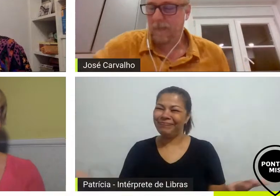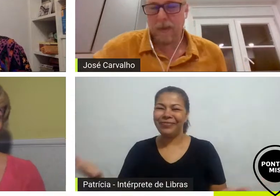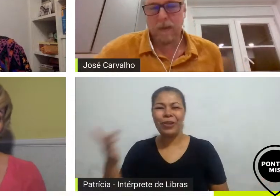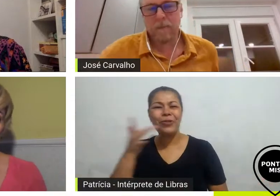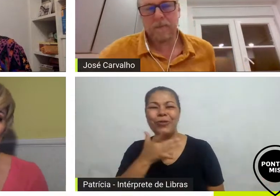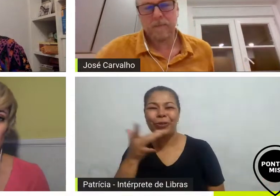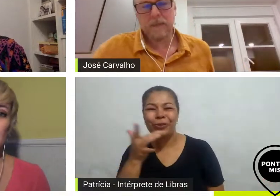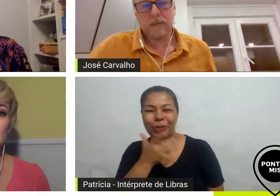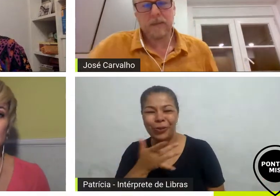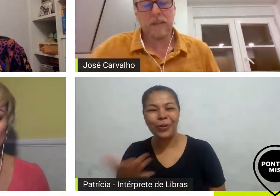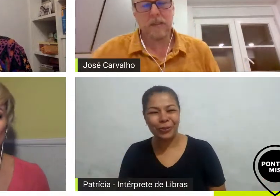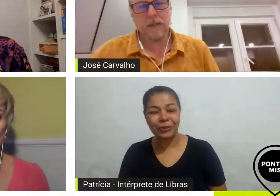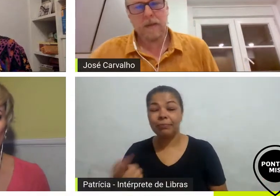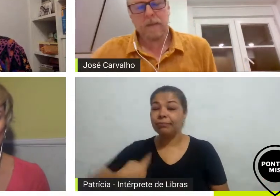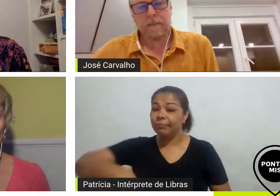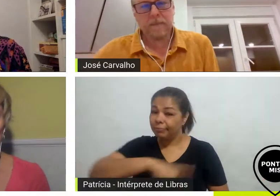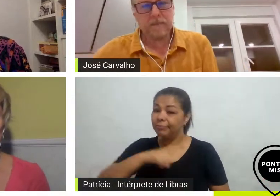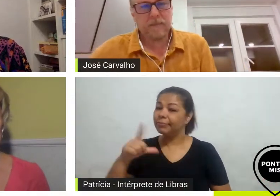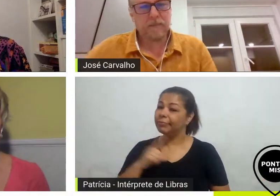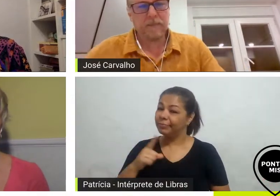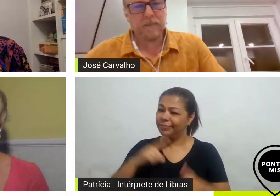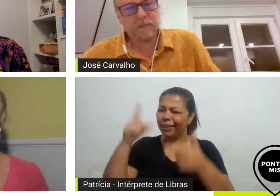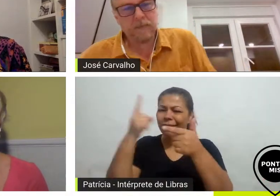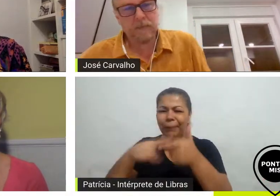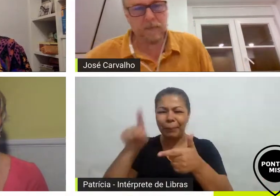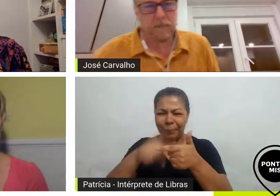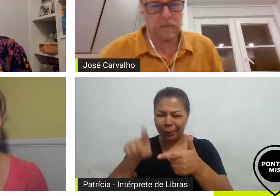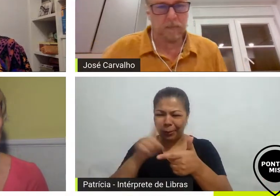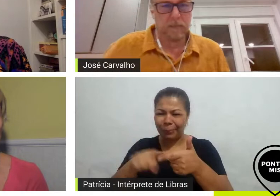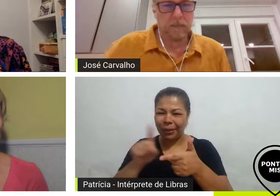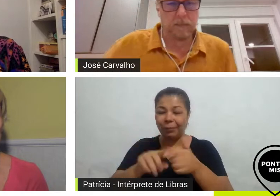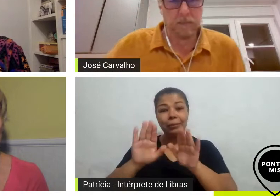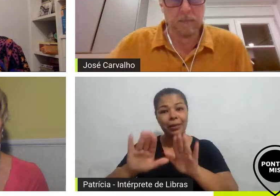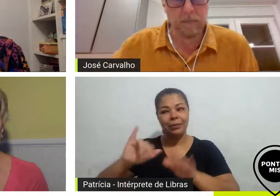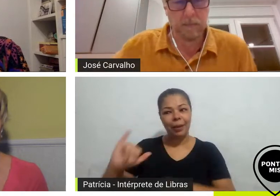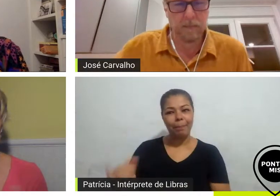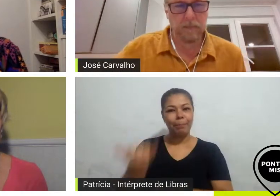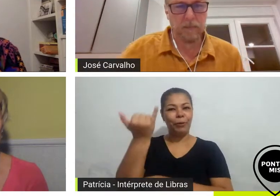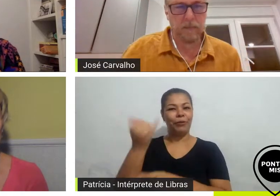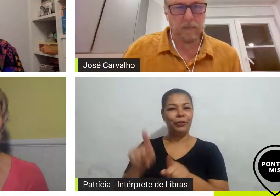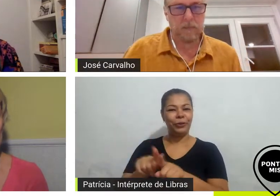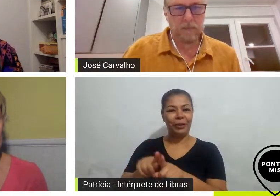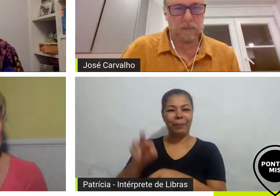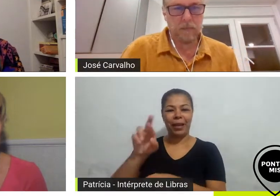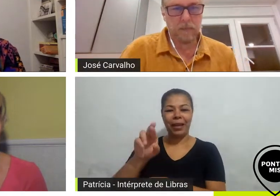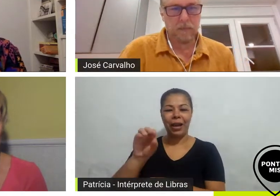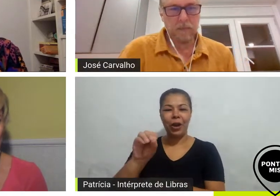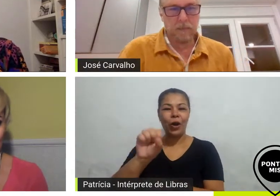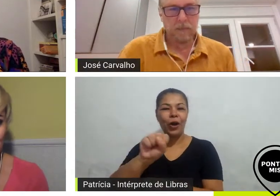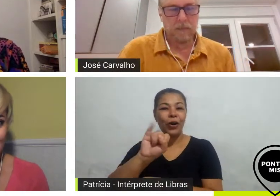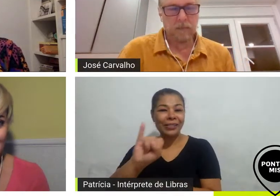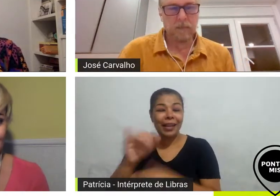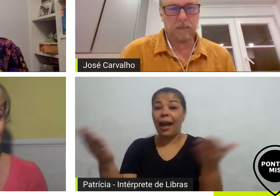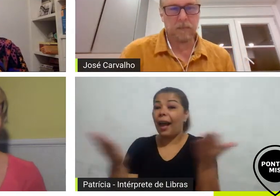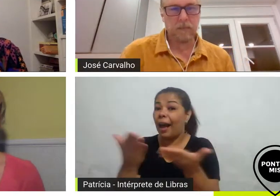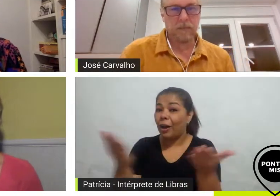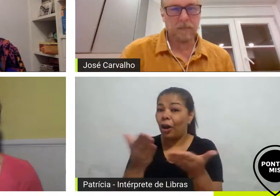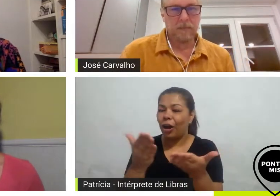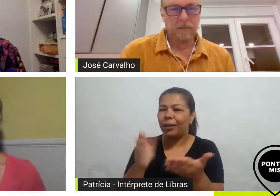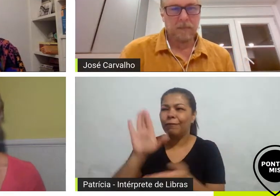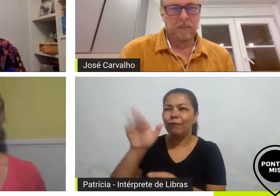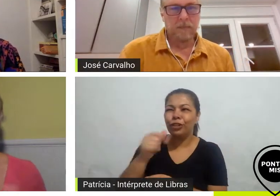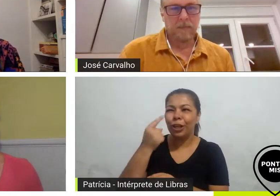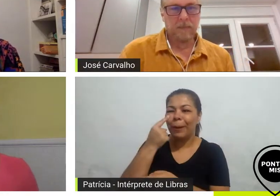como a gente teve aqueles probleminhas e aproveitou um pouco mais da Rosi então eu vou chamar aqui um vídeo especial que a gente tem aqui